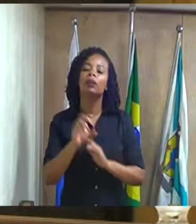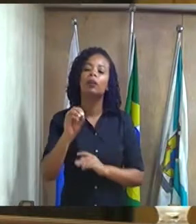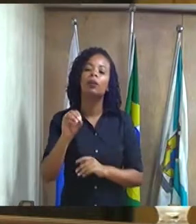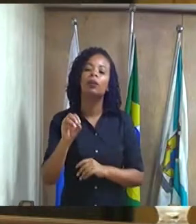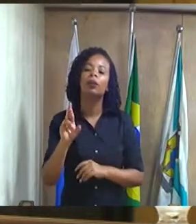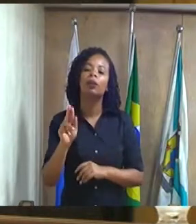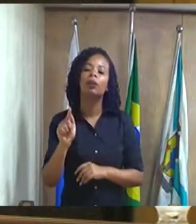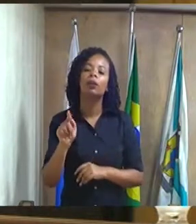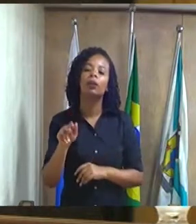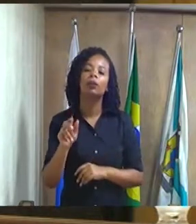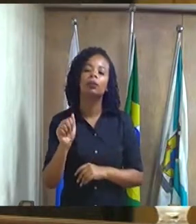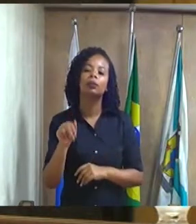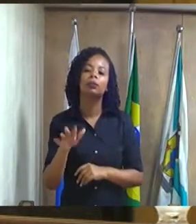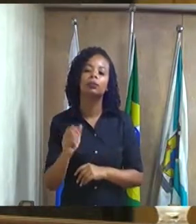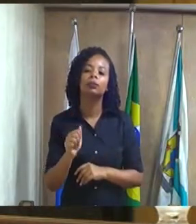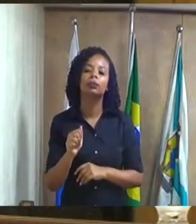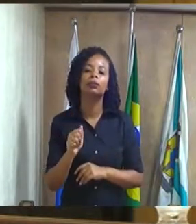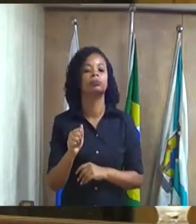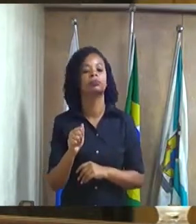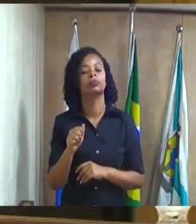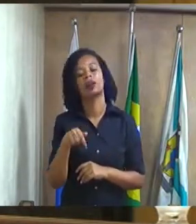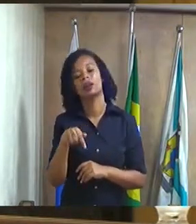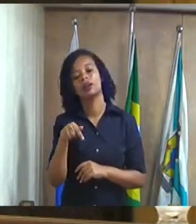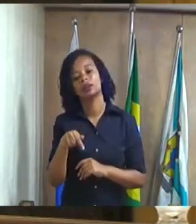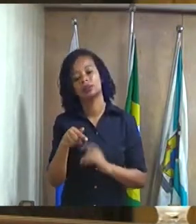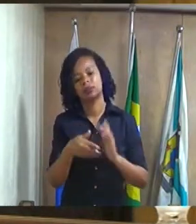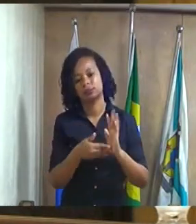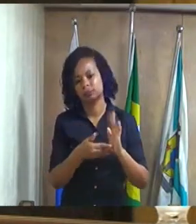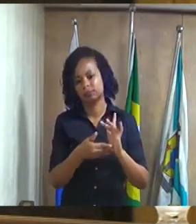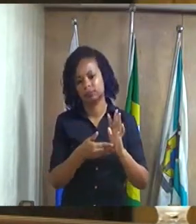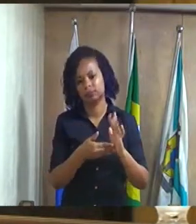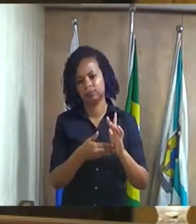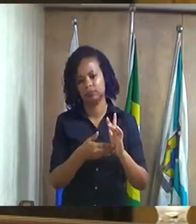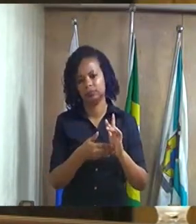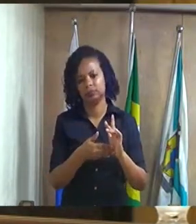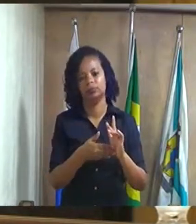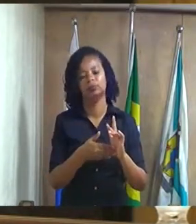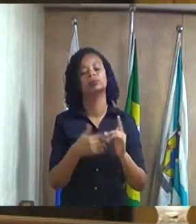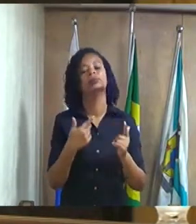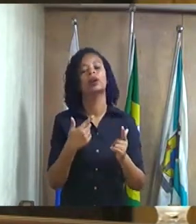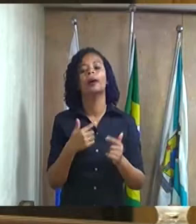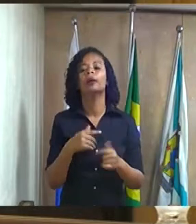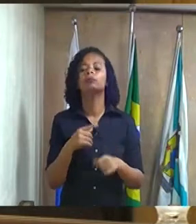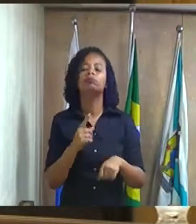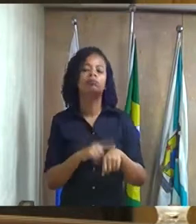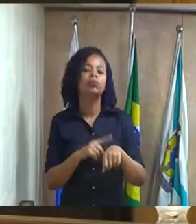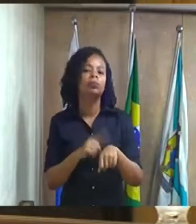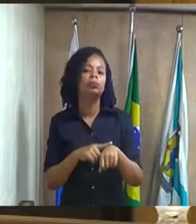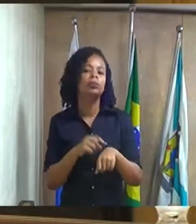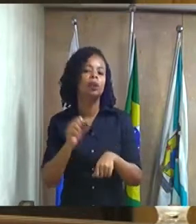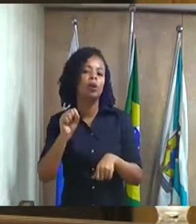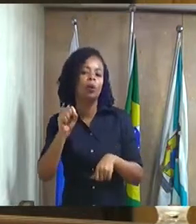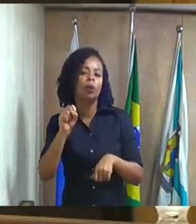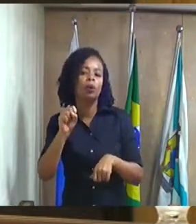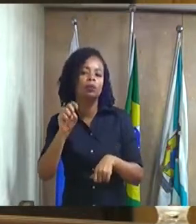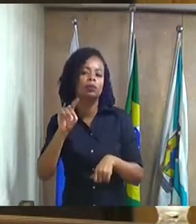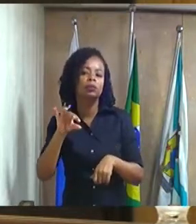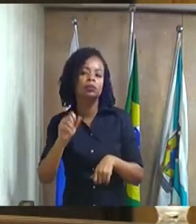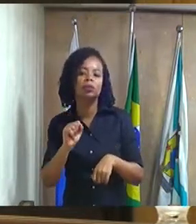enviar esta casa legislativa no prazo de 8 dias as seguintes formações